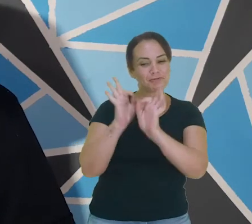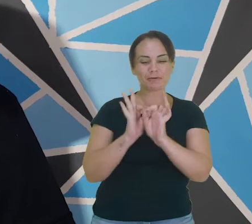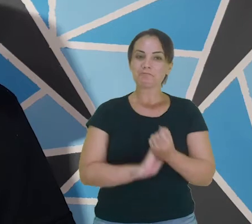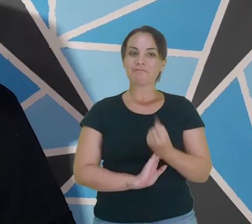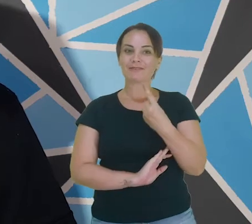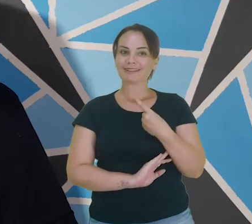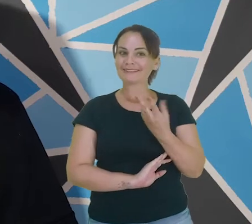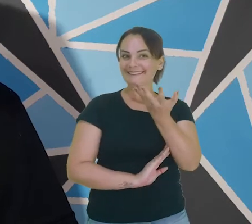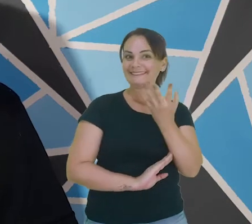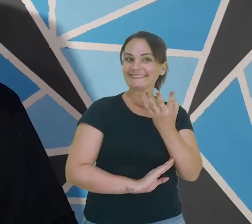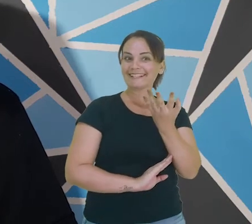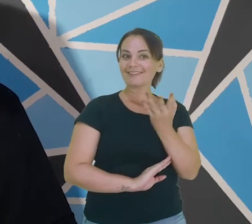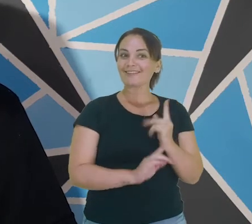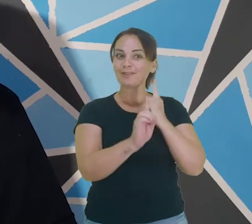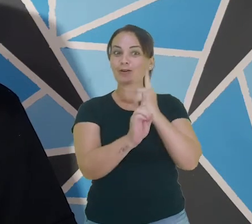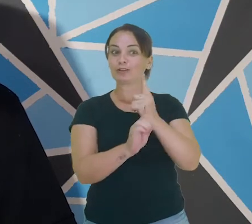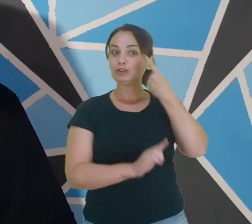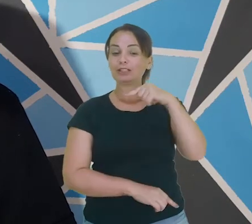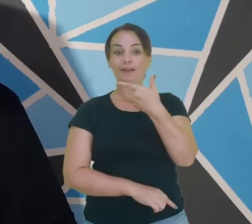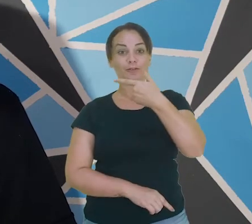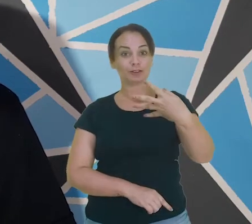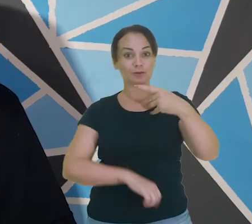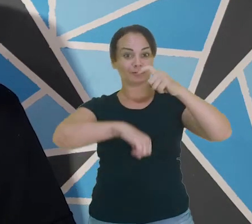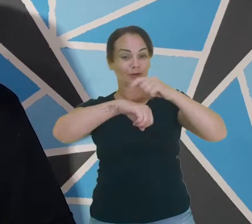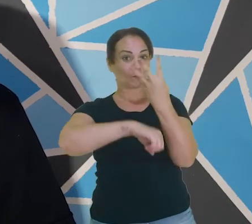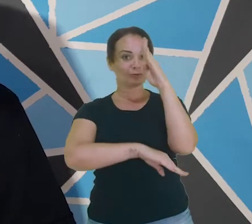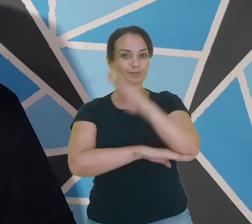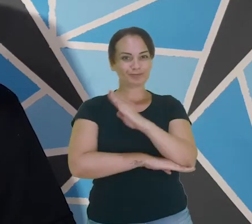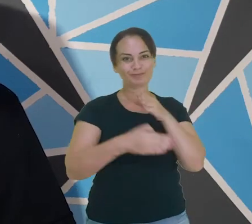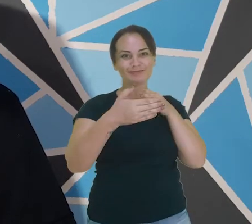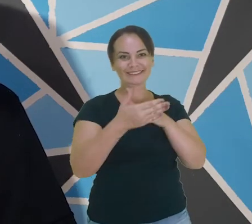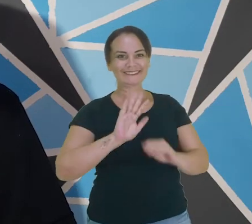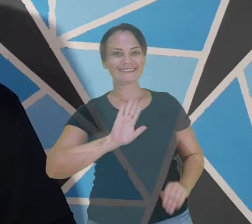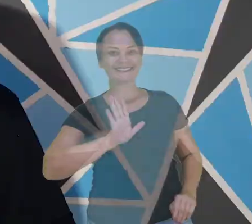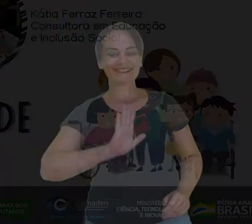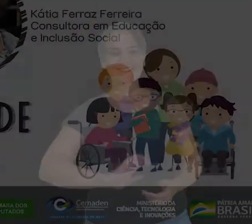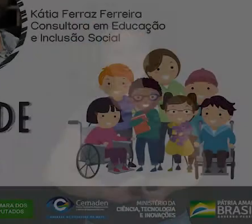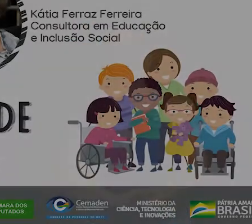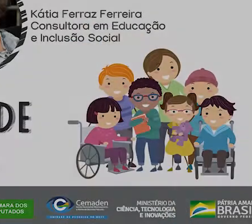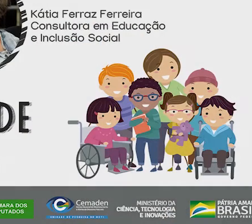incrível. Conto com vocês no dia 24, às 16 horas. Até lá!